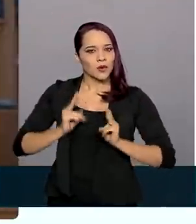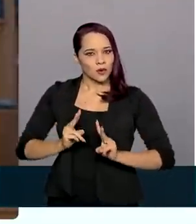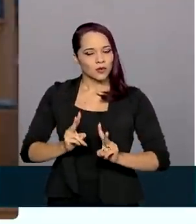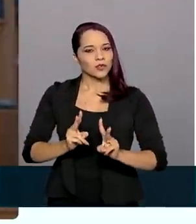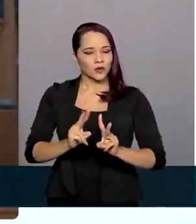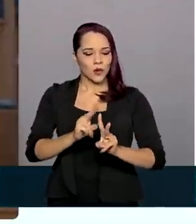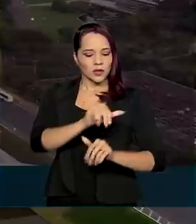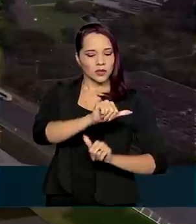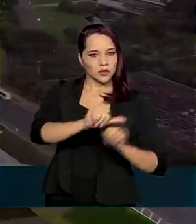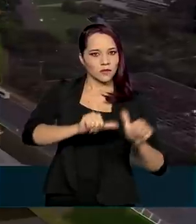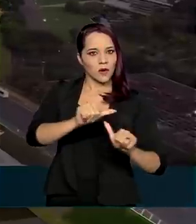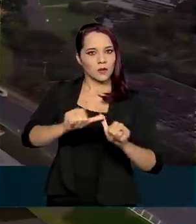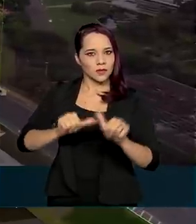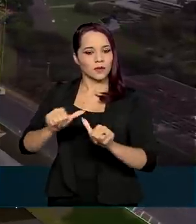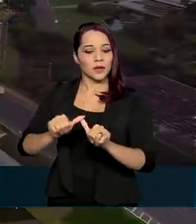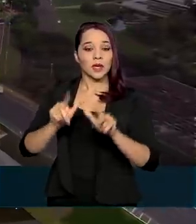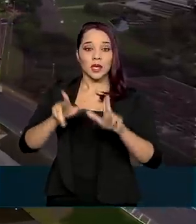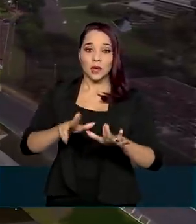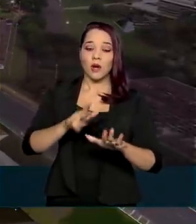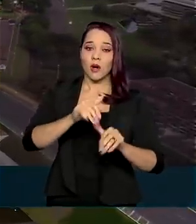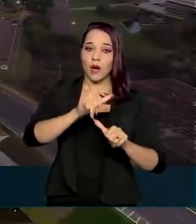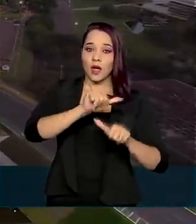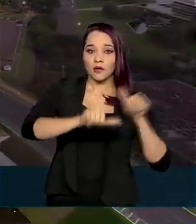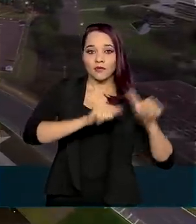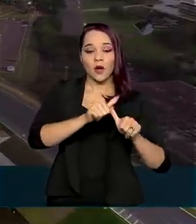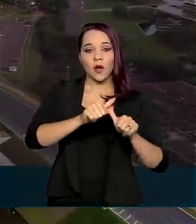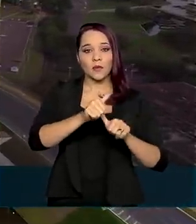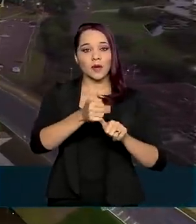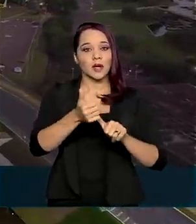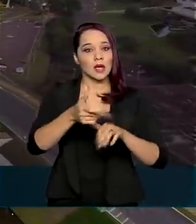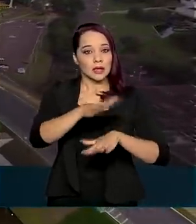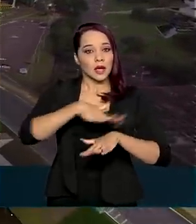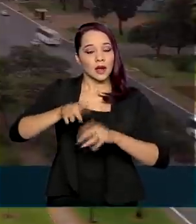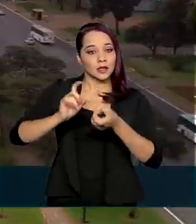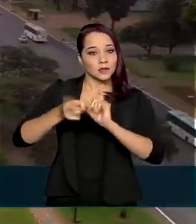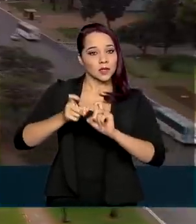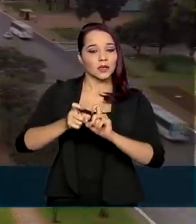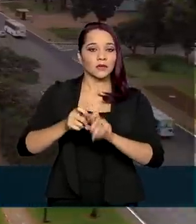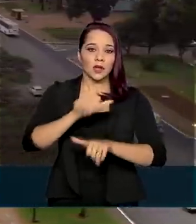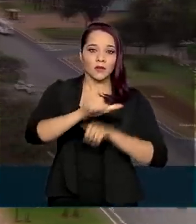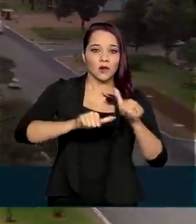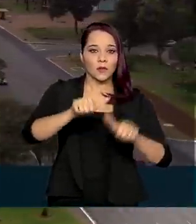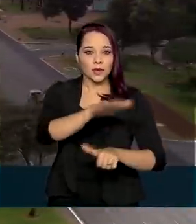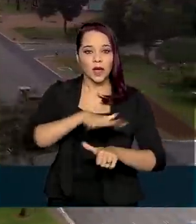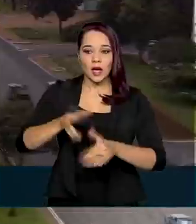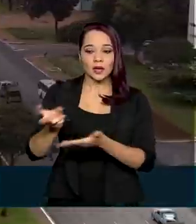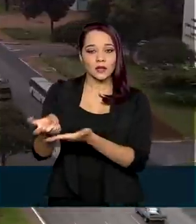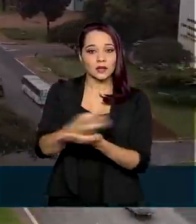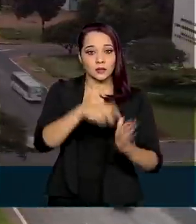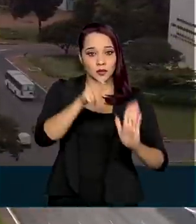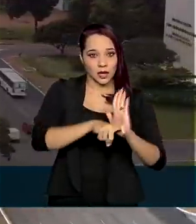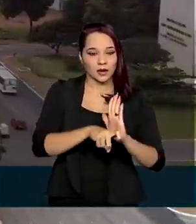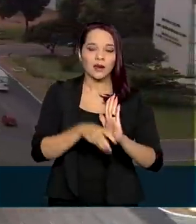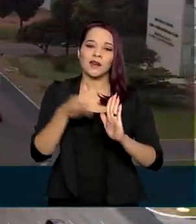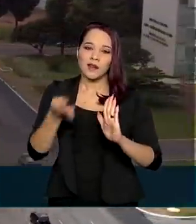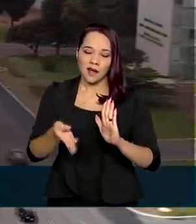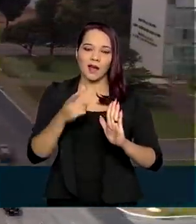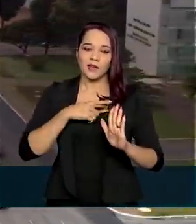agenda de reformas, como a administrativa e tributária, e que com isso a retomada do crescimento será